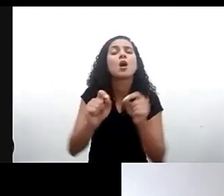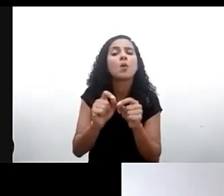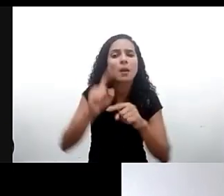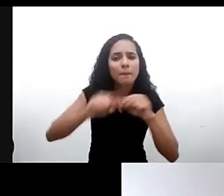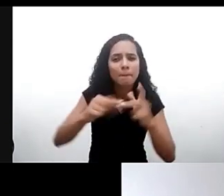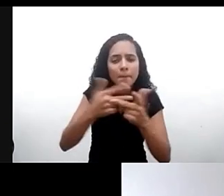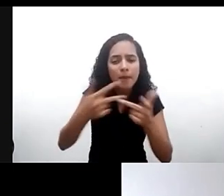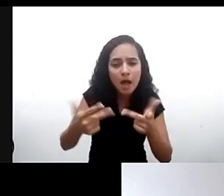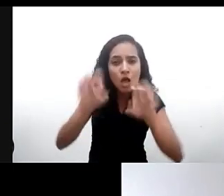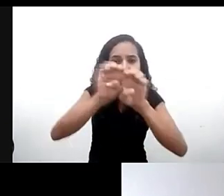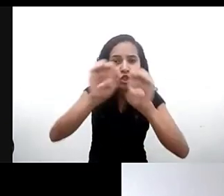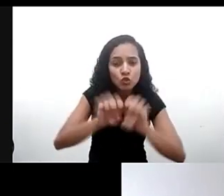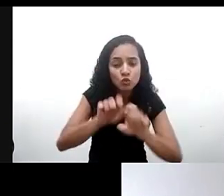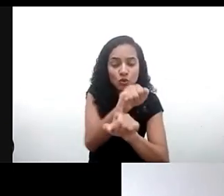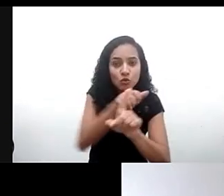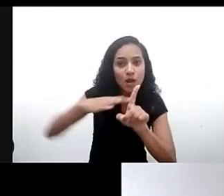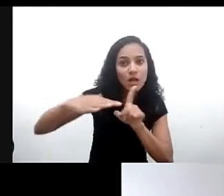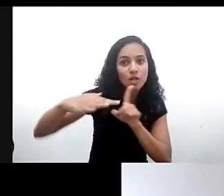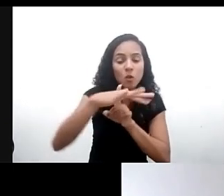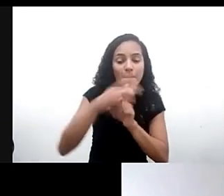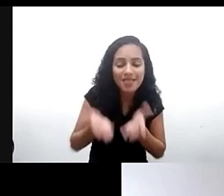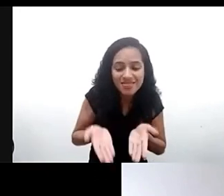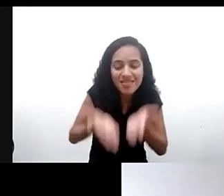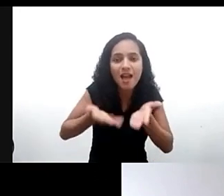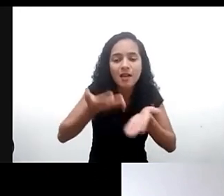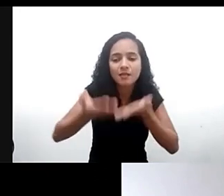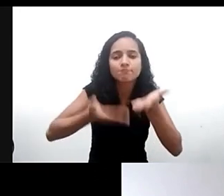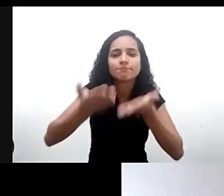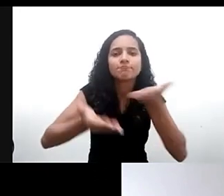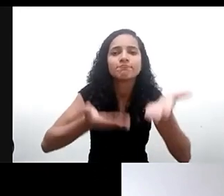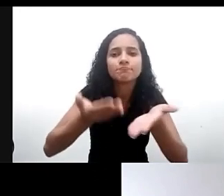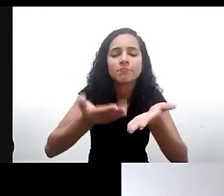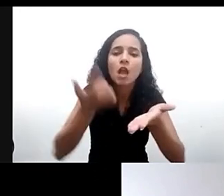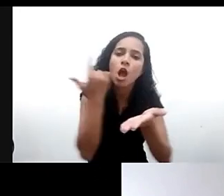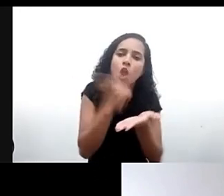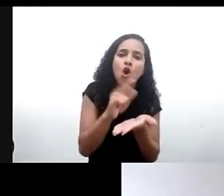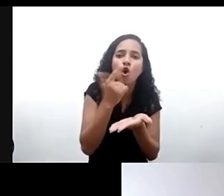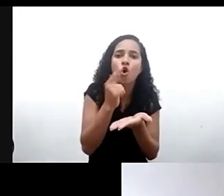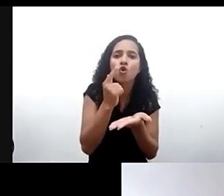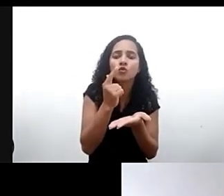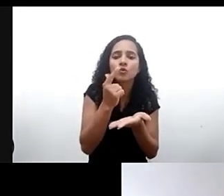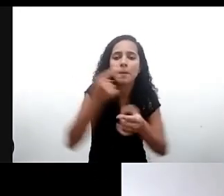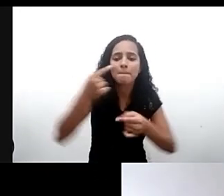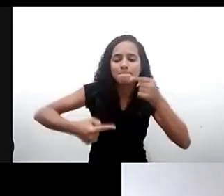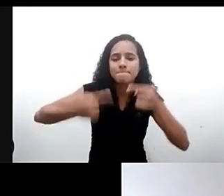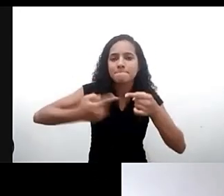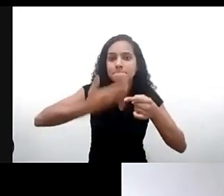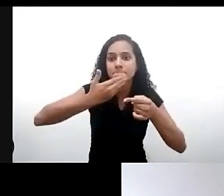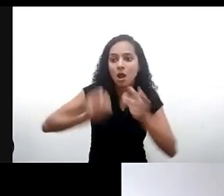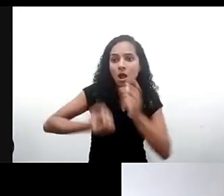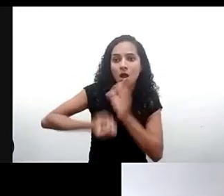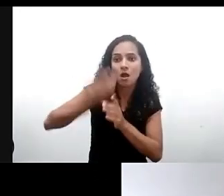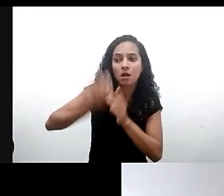socioestruturais para poder desenvolver e implementar melhores políticas e justamente